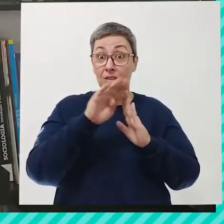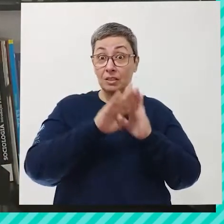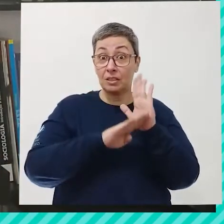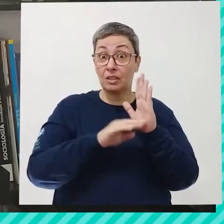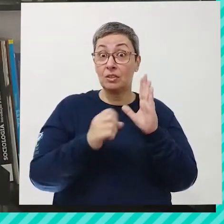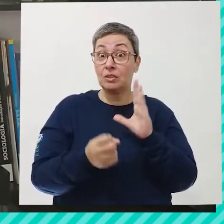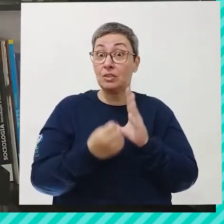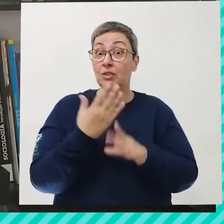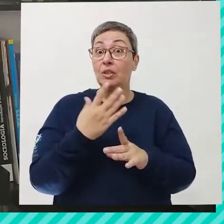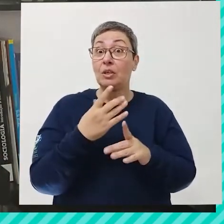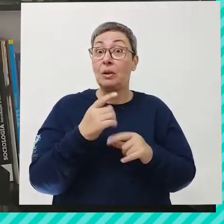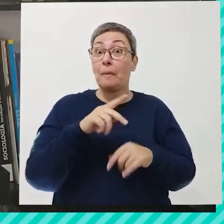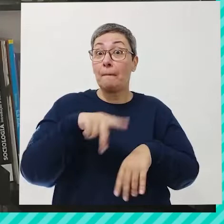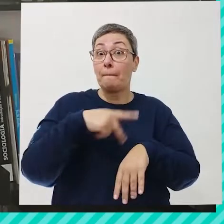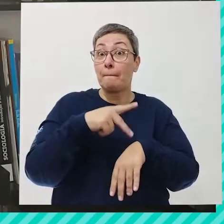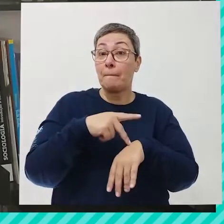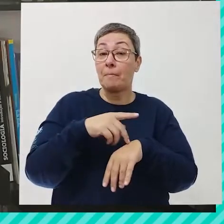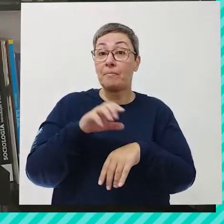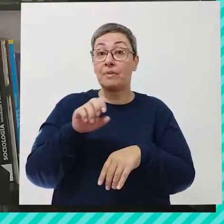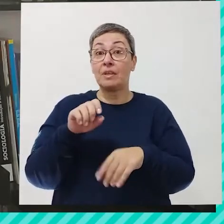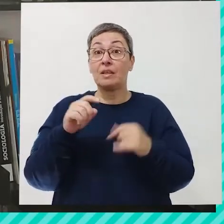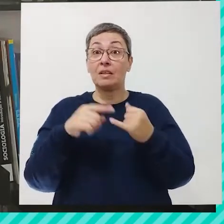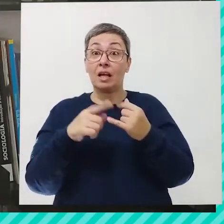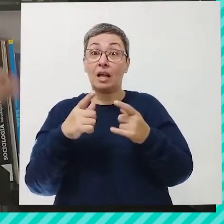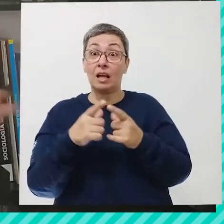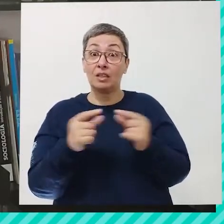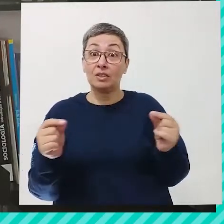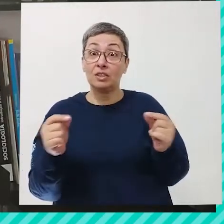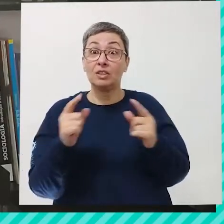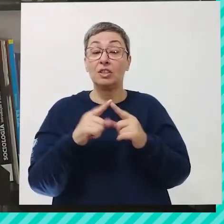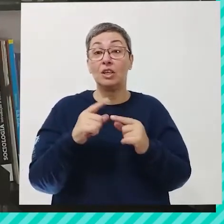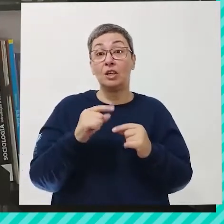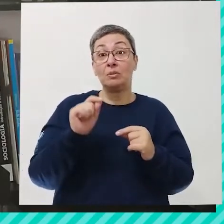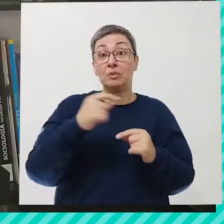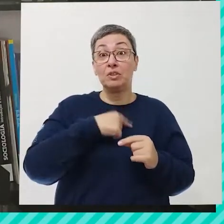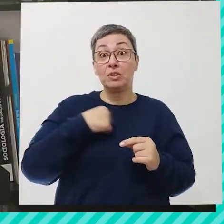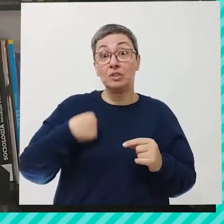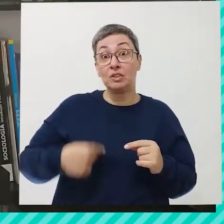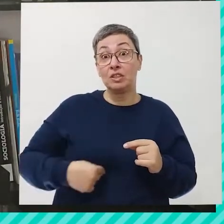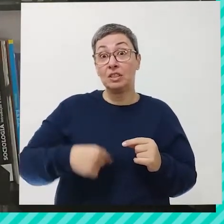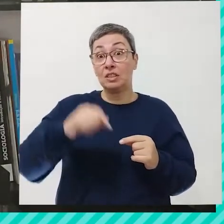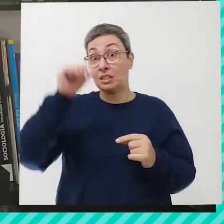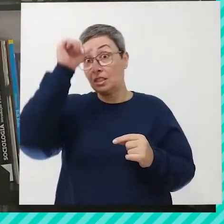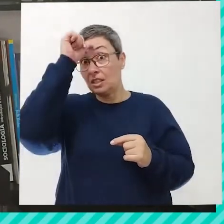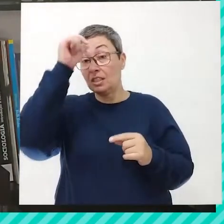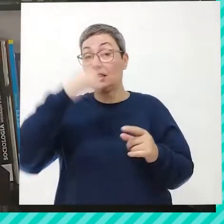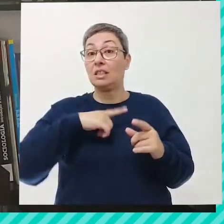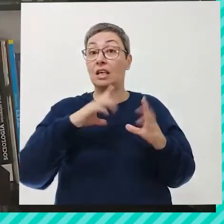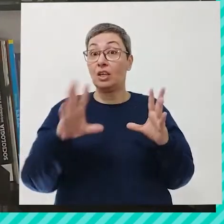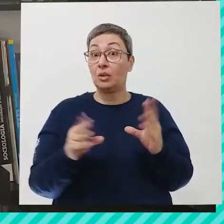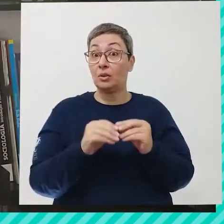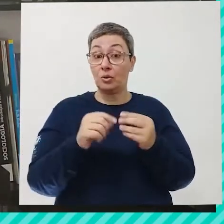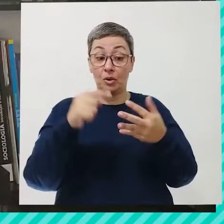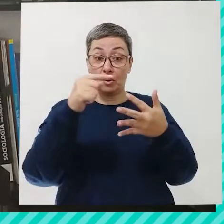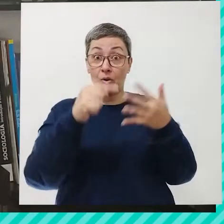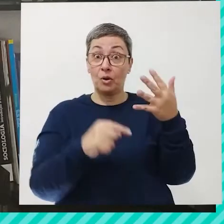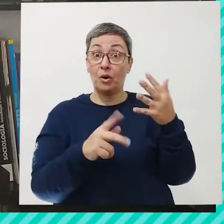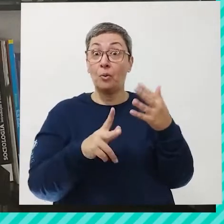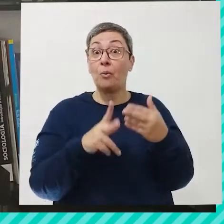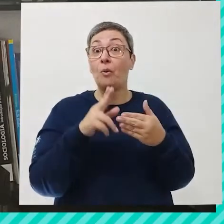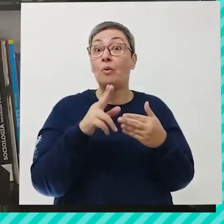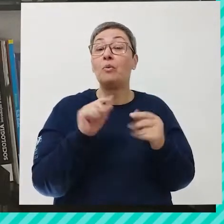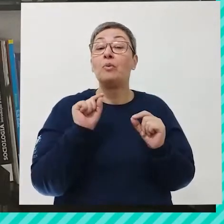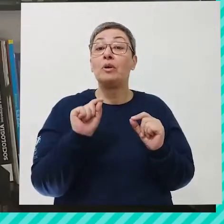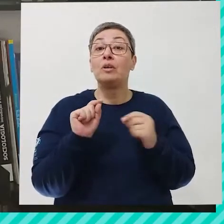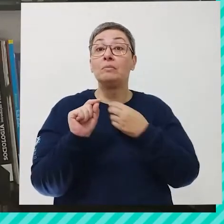surgiram em países do Oriente, como o Japão, a China, a Índia, e todas elas têm uma coisa em comum. Quem sabe o que